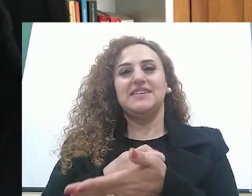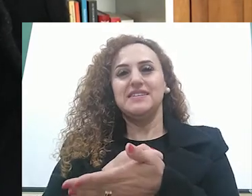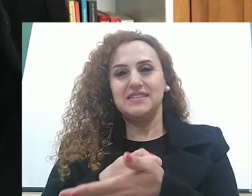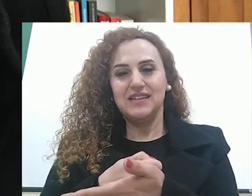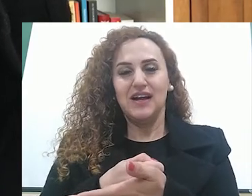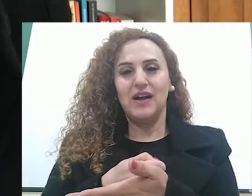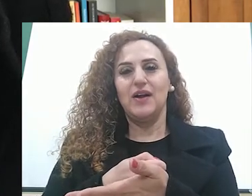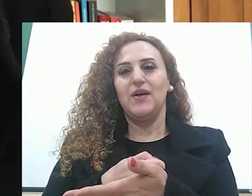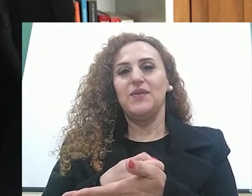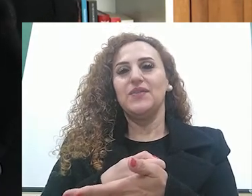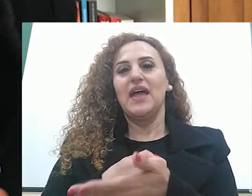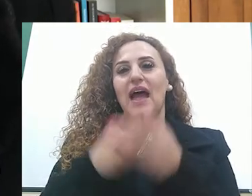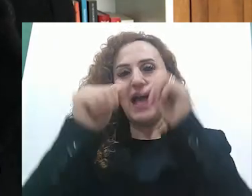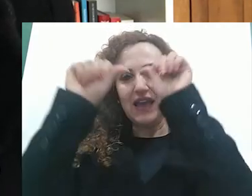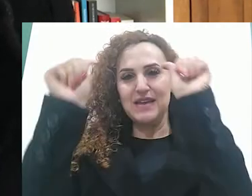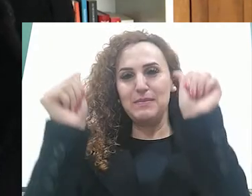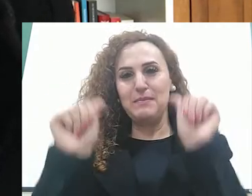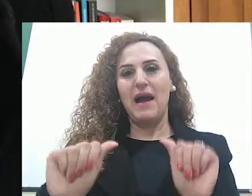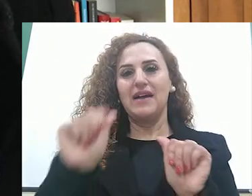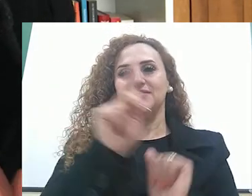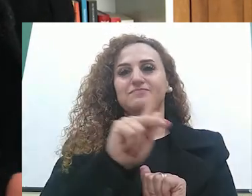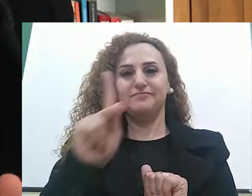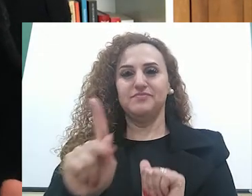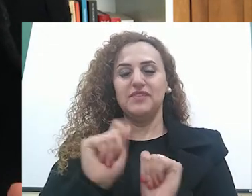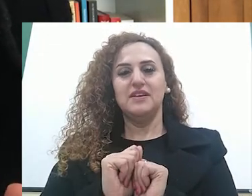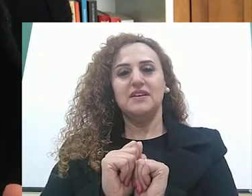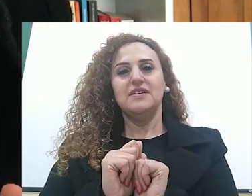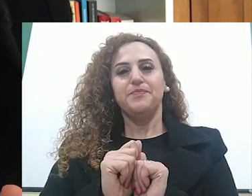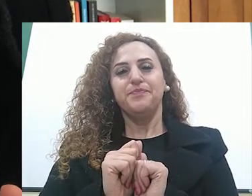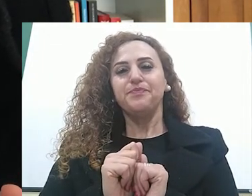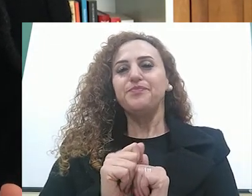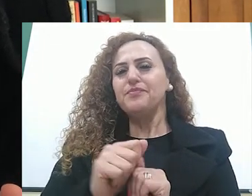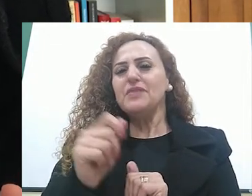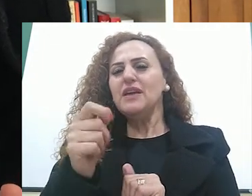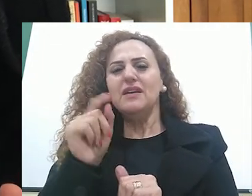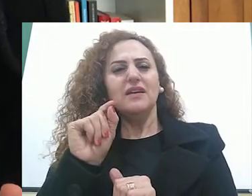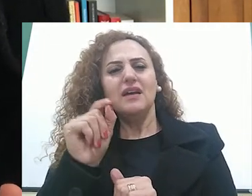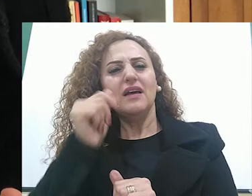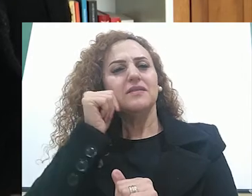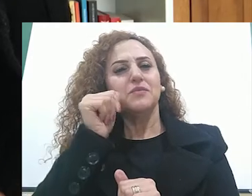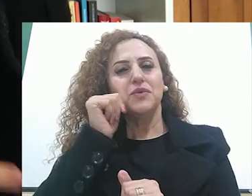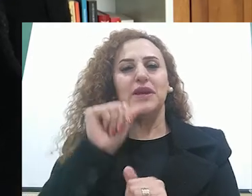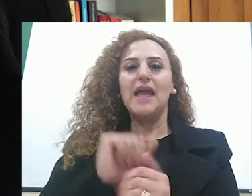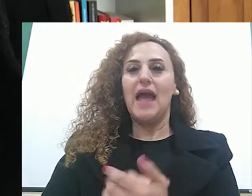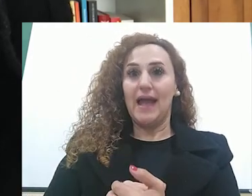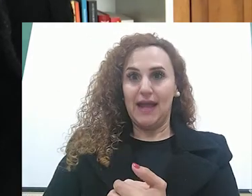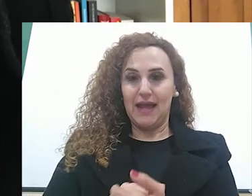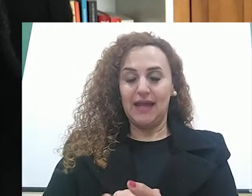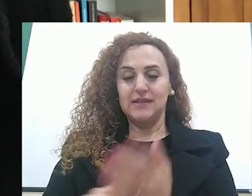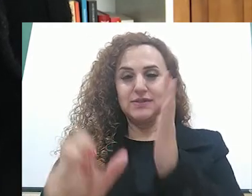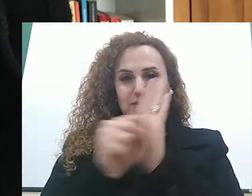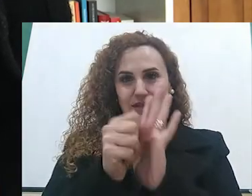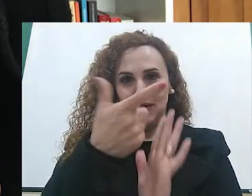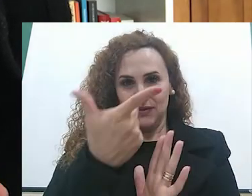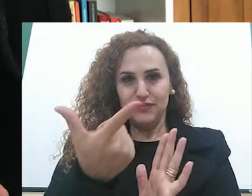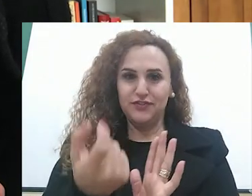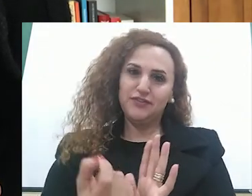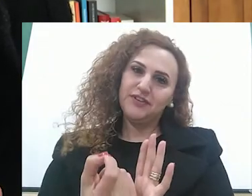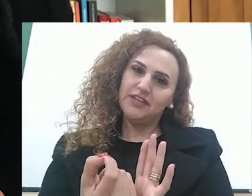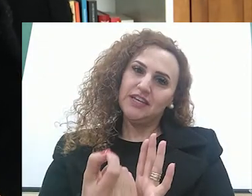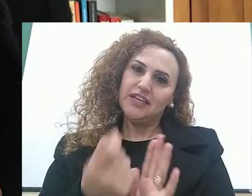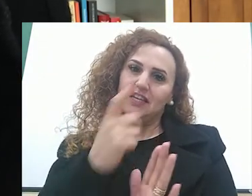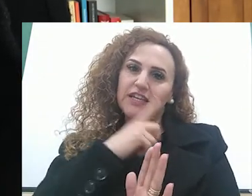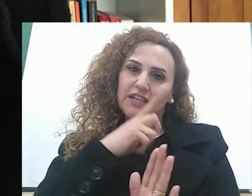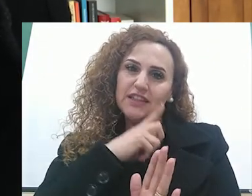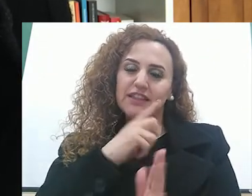torno da figura da professora. É interessante observar que mesmo que as mulheres tenham ocupado, né? A partir aí do século XX,